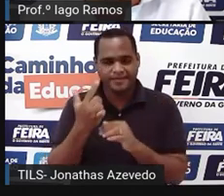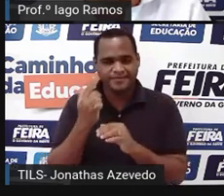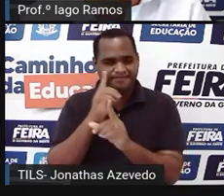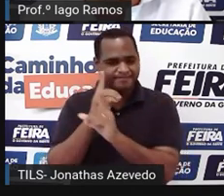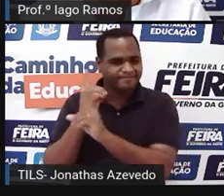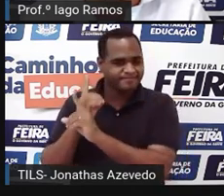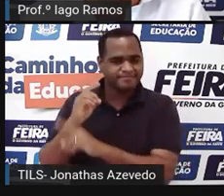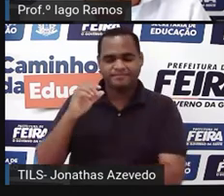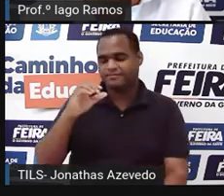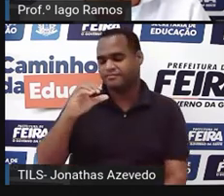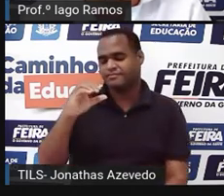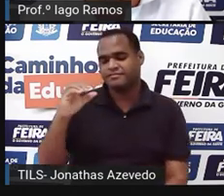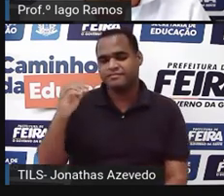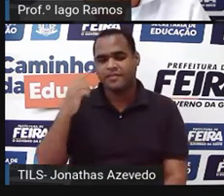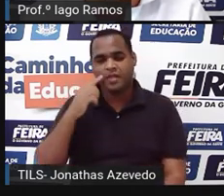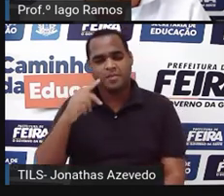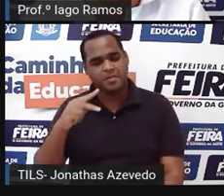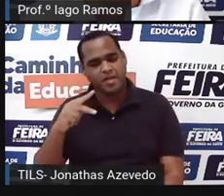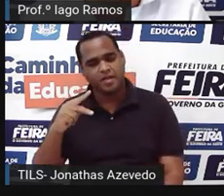dentro do plano cartesiano,